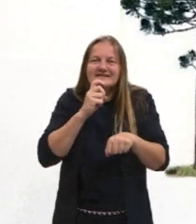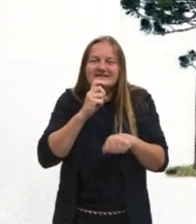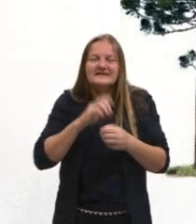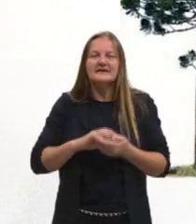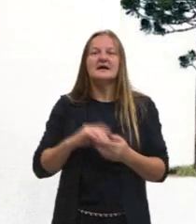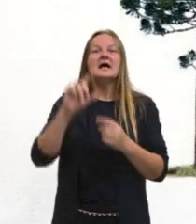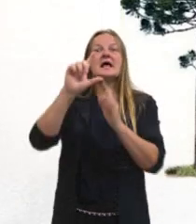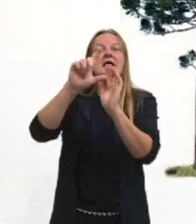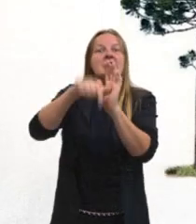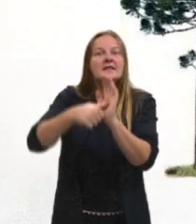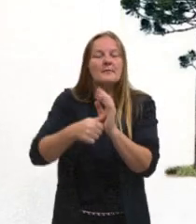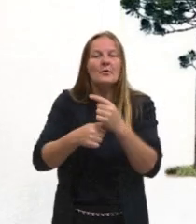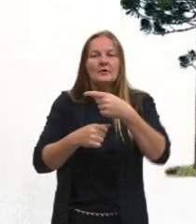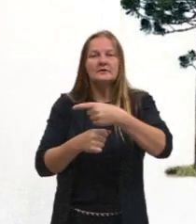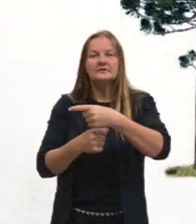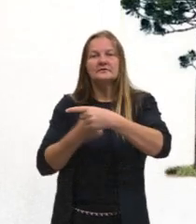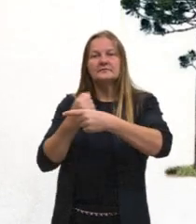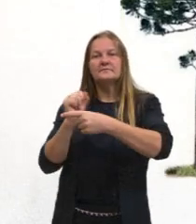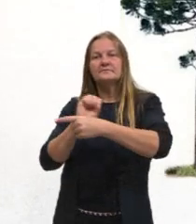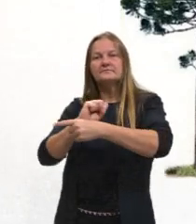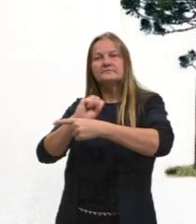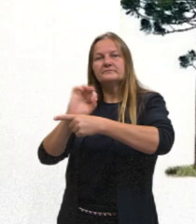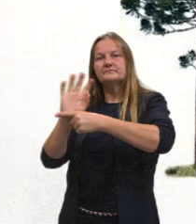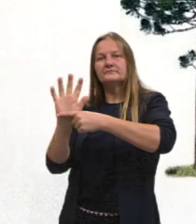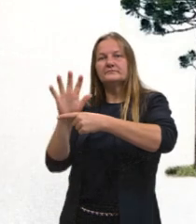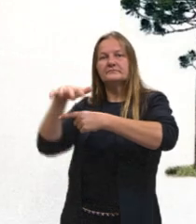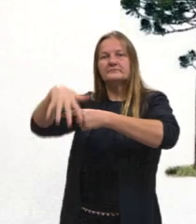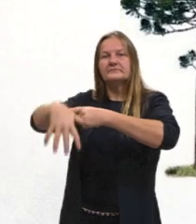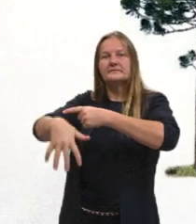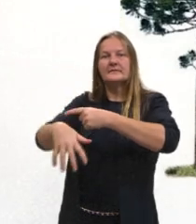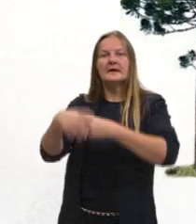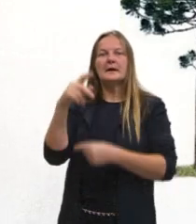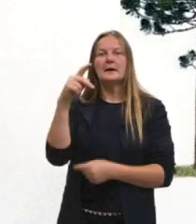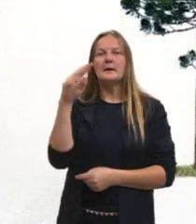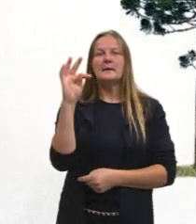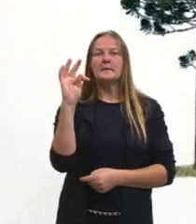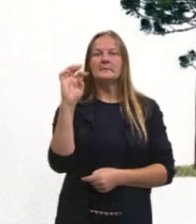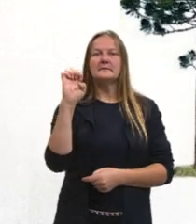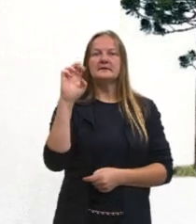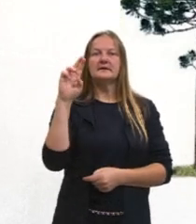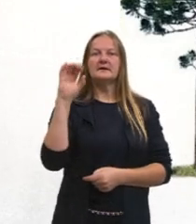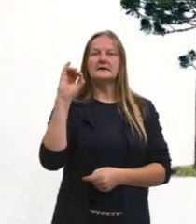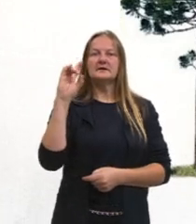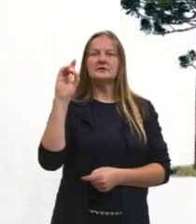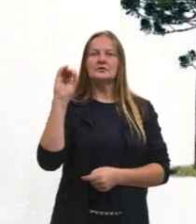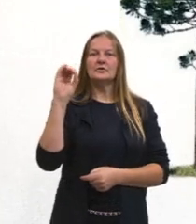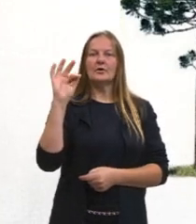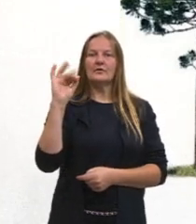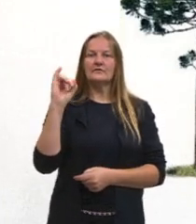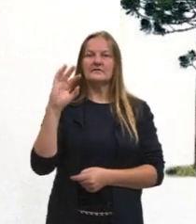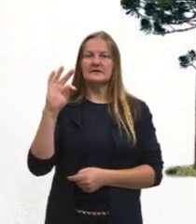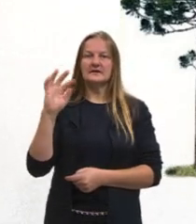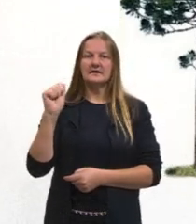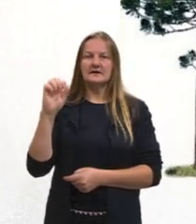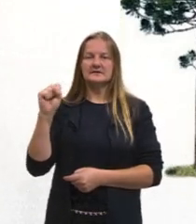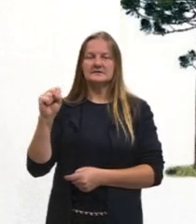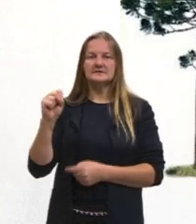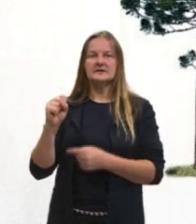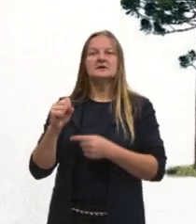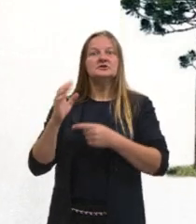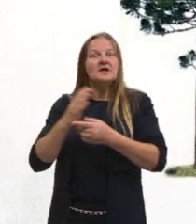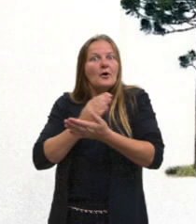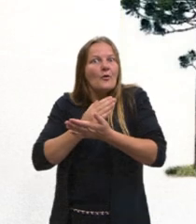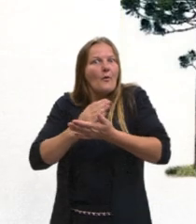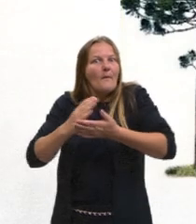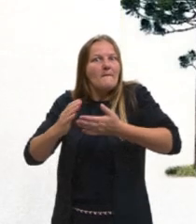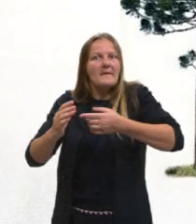pteridófitas. Aí já surgem então os vasos condutores, que vão